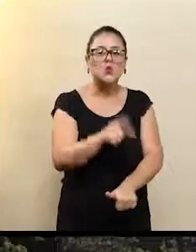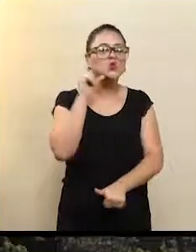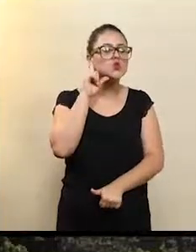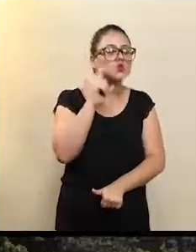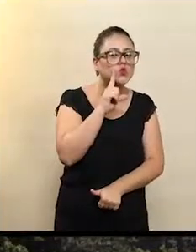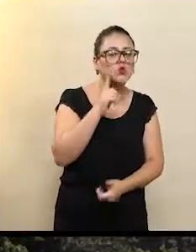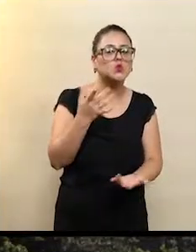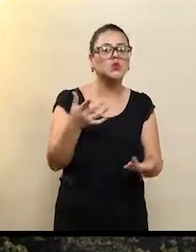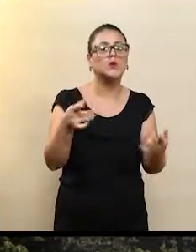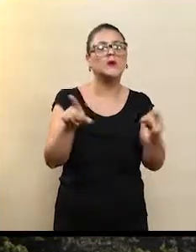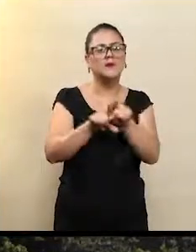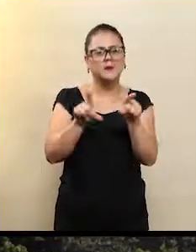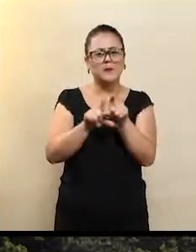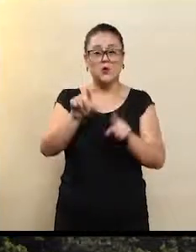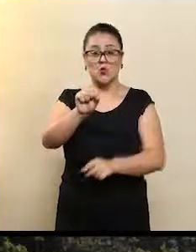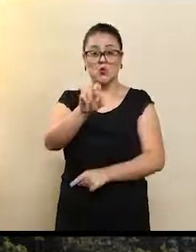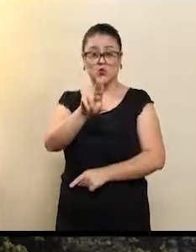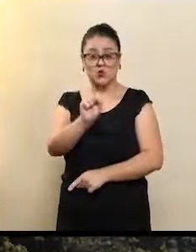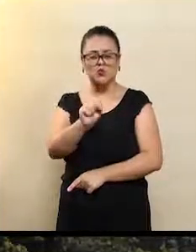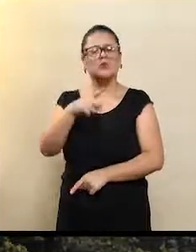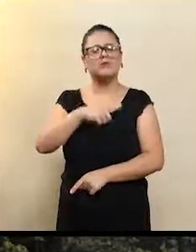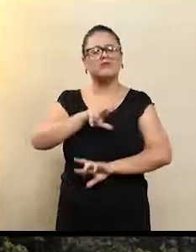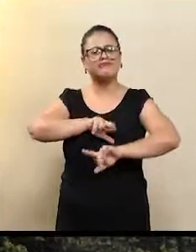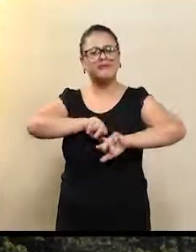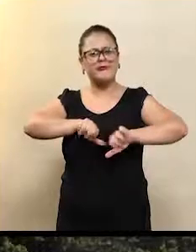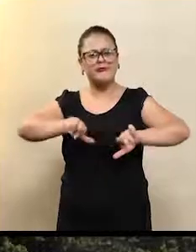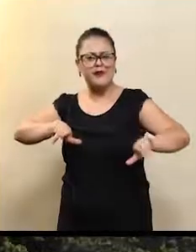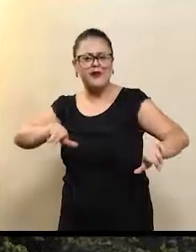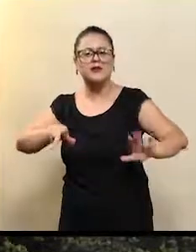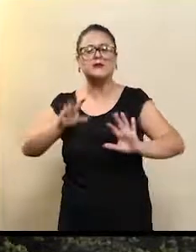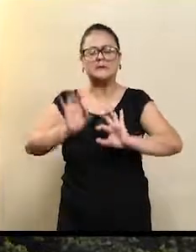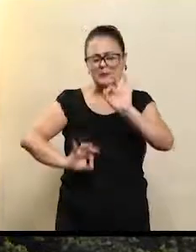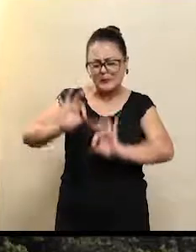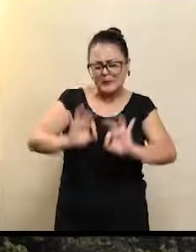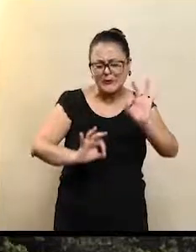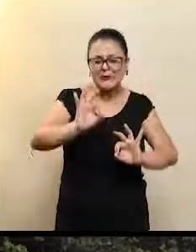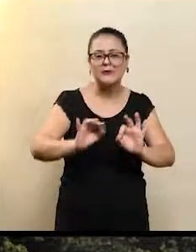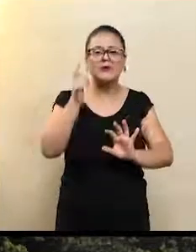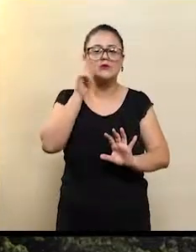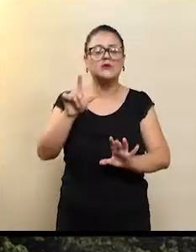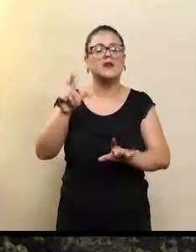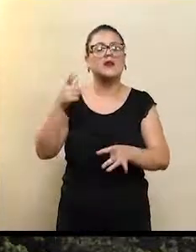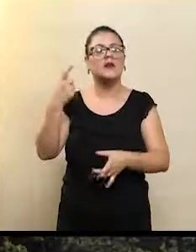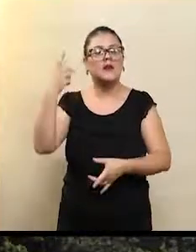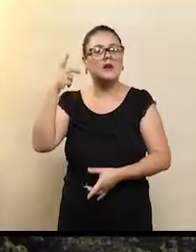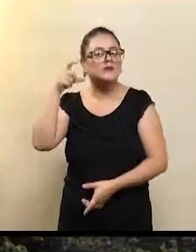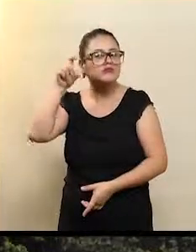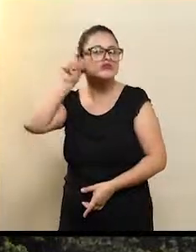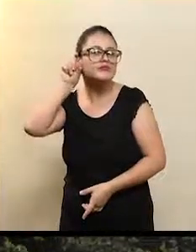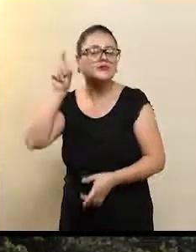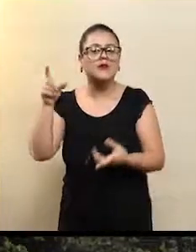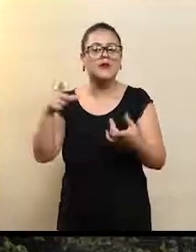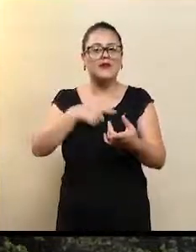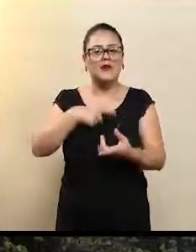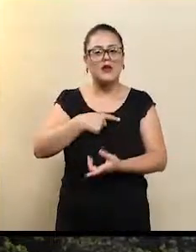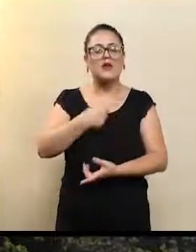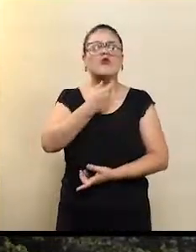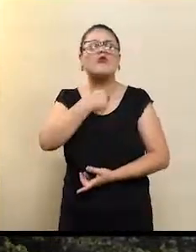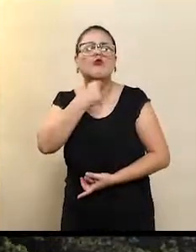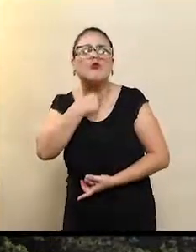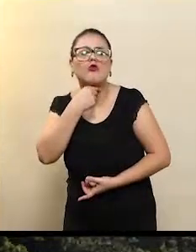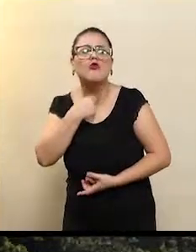vários programas de reabilitação para o surdo, fornecimento de aparelho auditivo, fonoterapia,